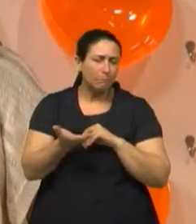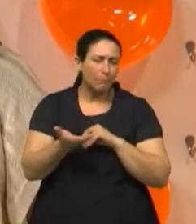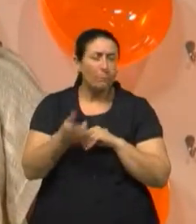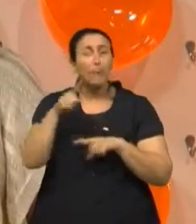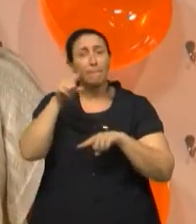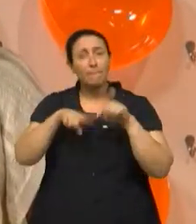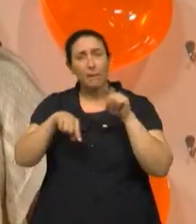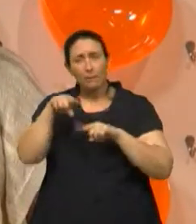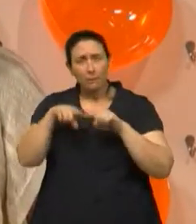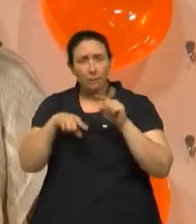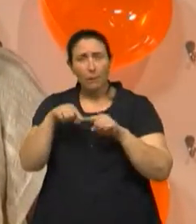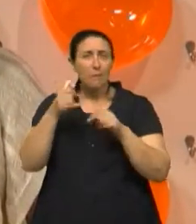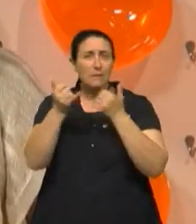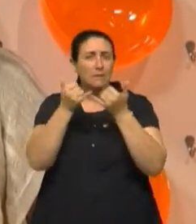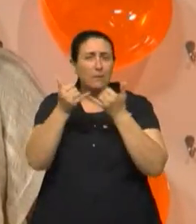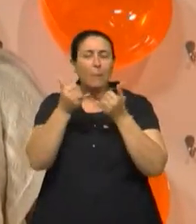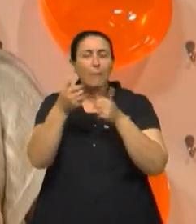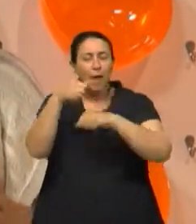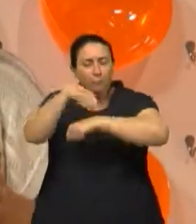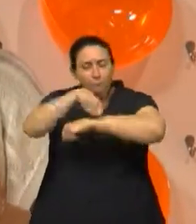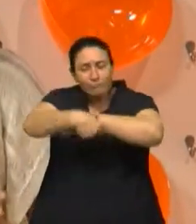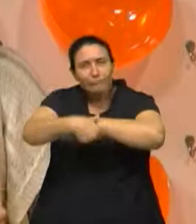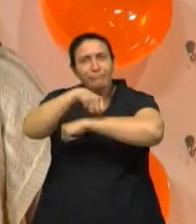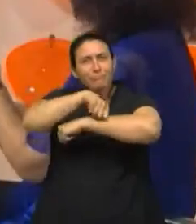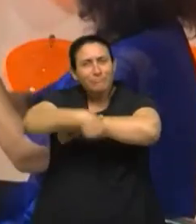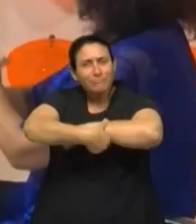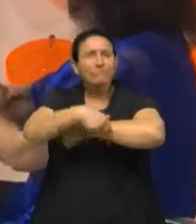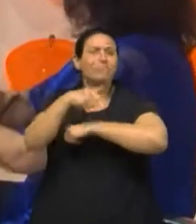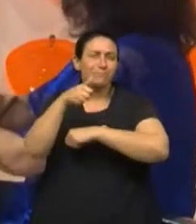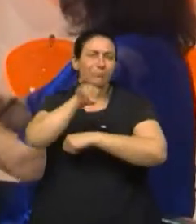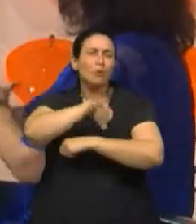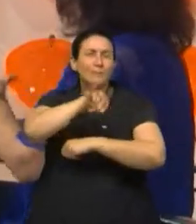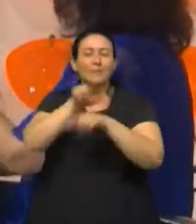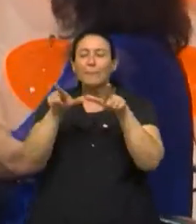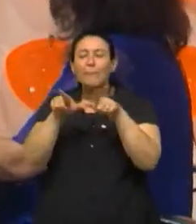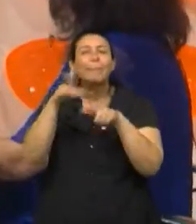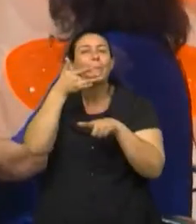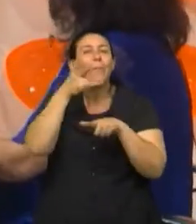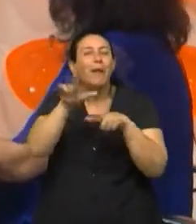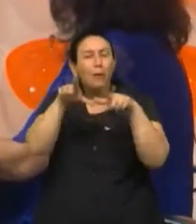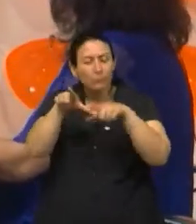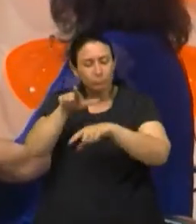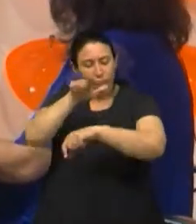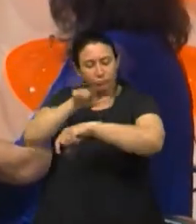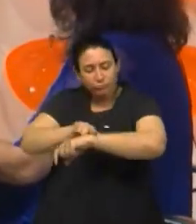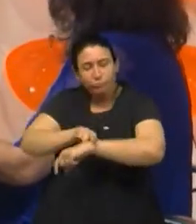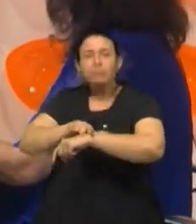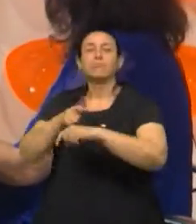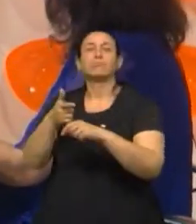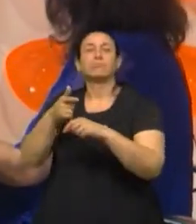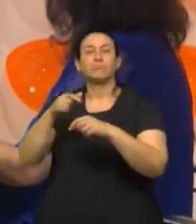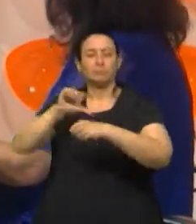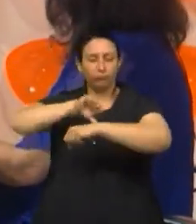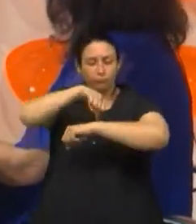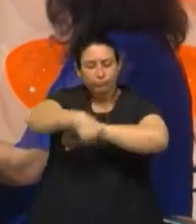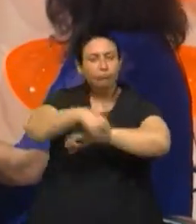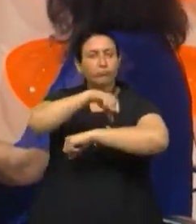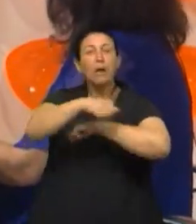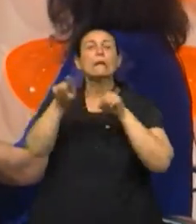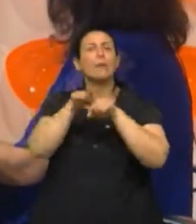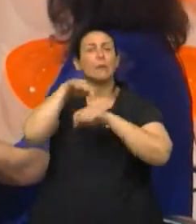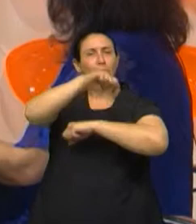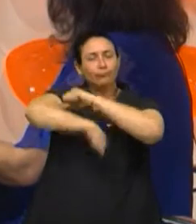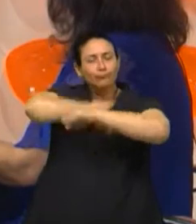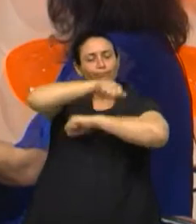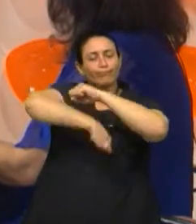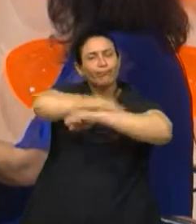Material para fazer pequenos curativos, né? A gente vai usar gase ali para gase, ataduras, né? Podem ser bem úteis na